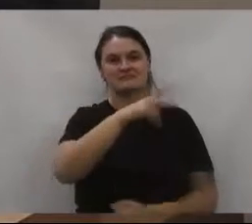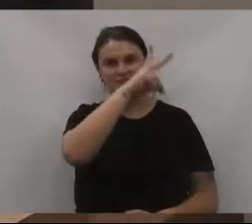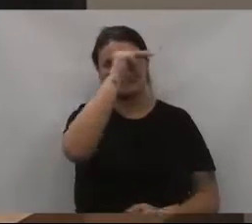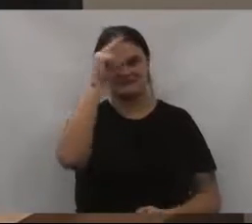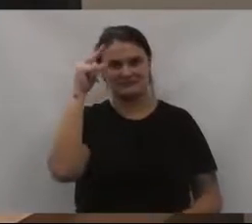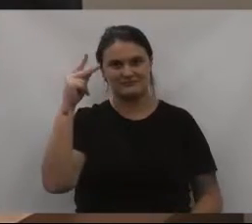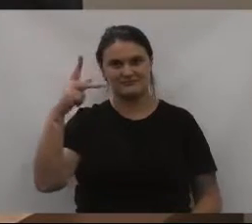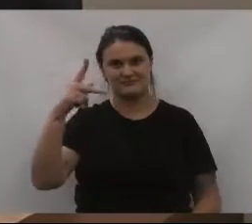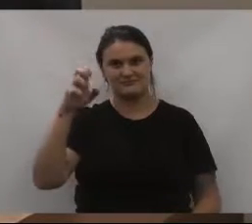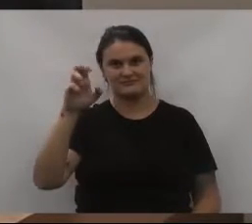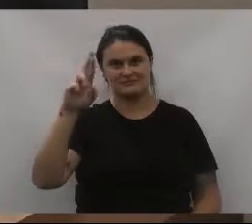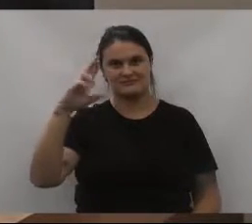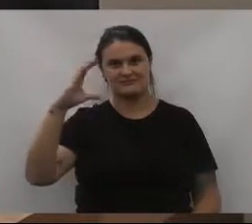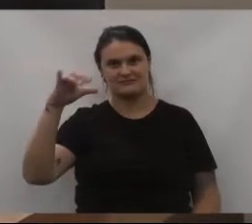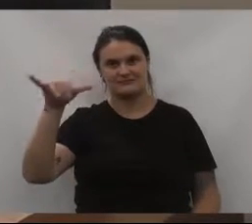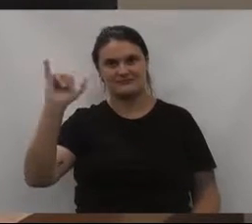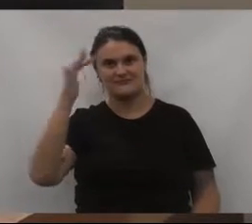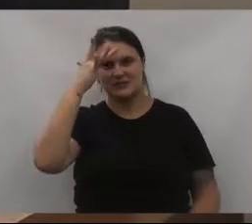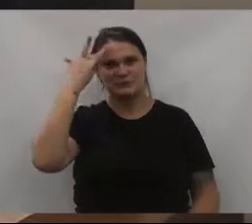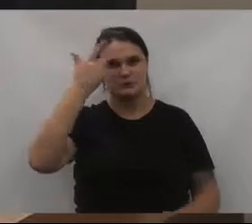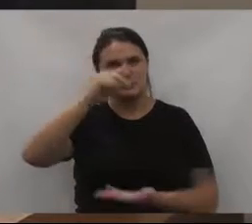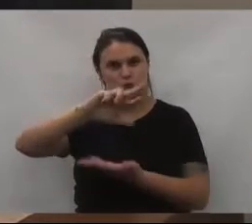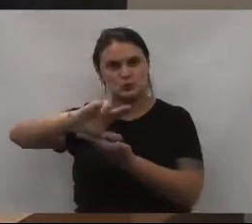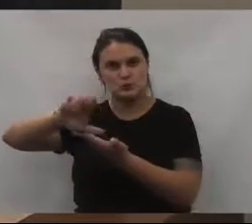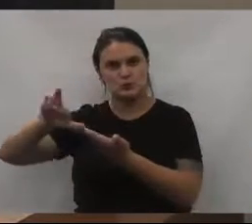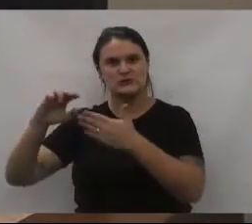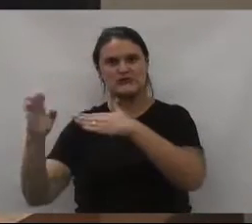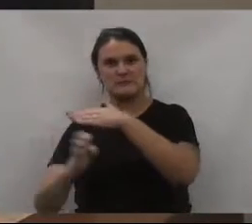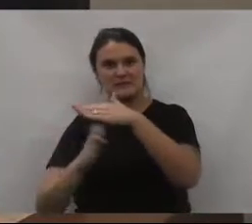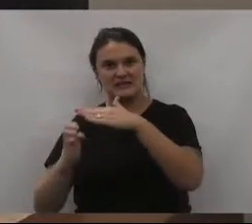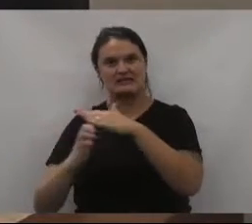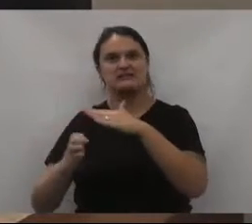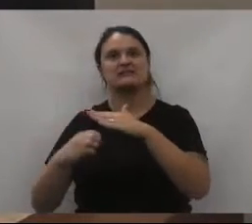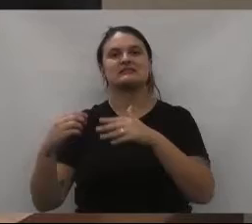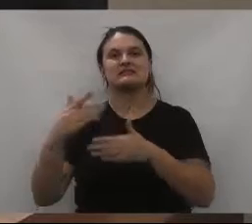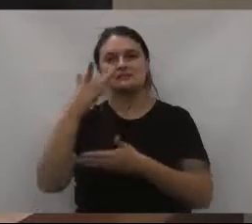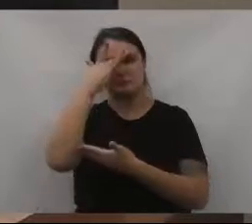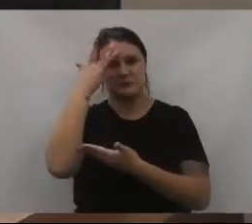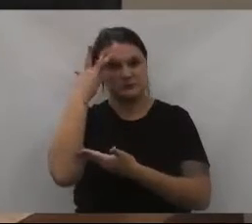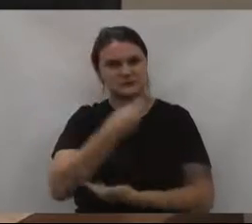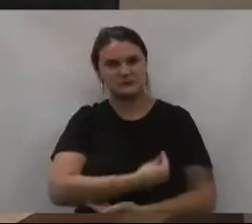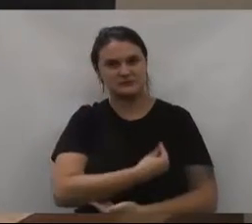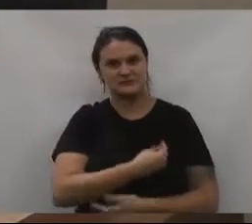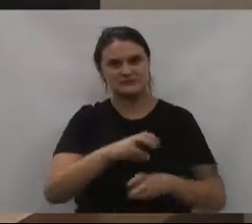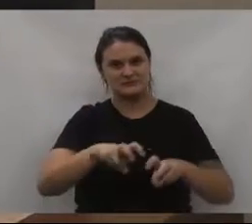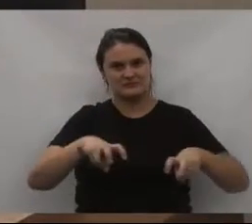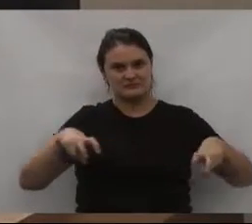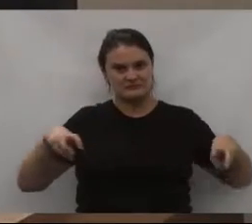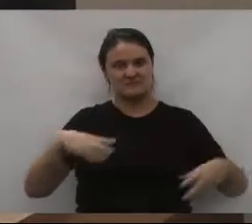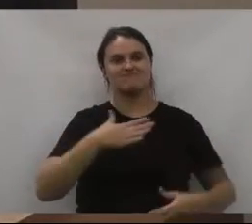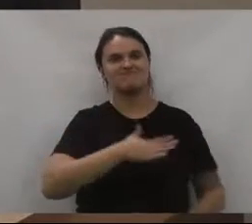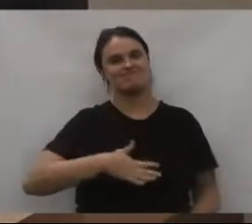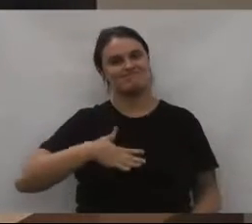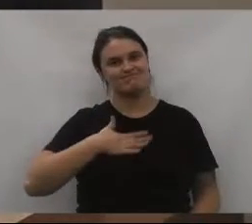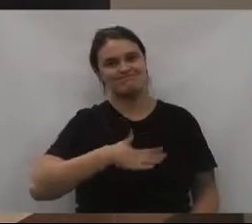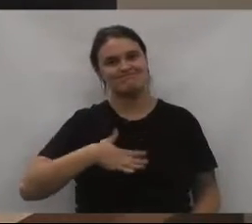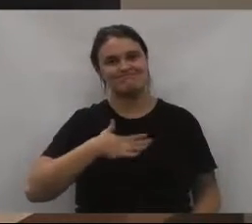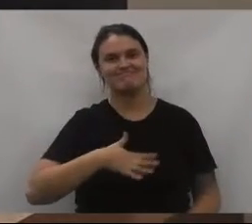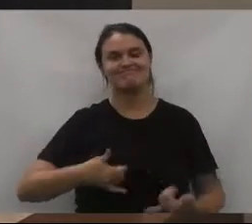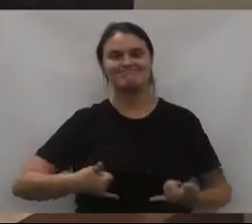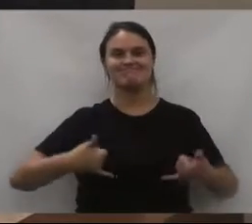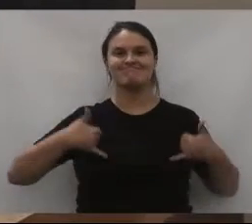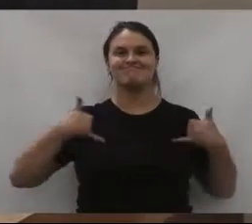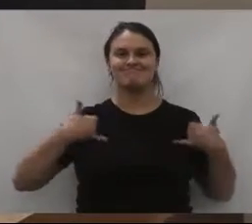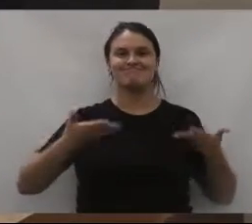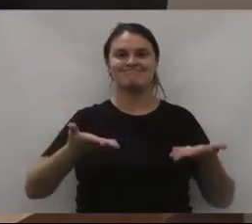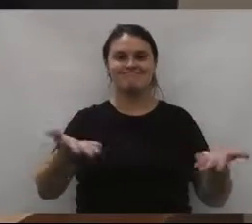Percy Stork e demais autoridades, empresários, pessoas que aqui se fazem presente. É um prazer enorme, uma honra